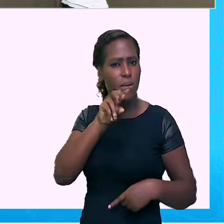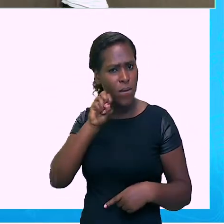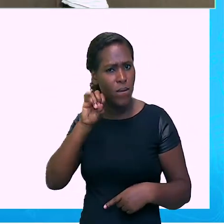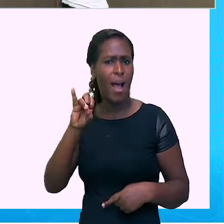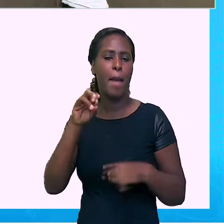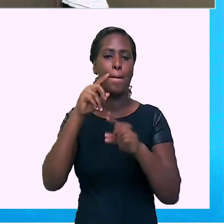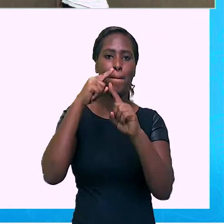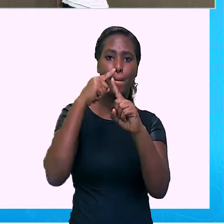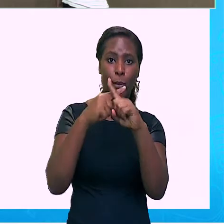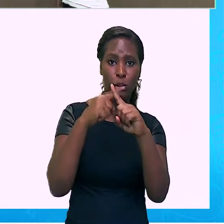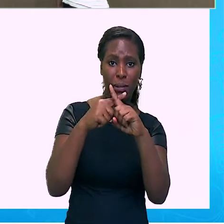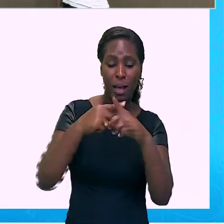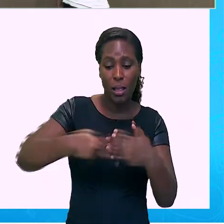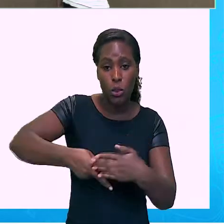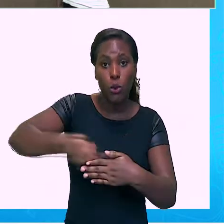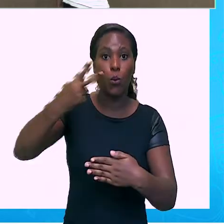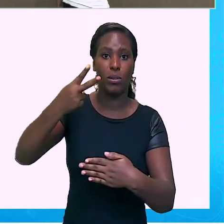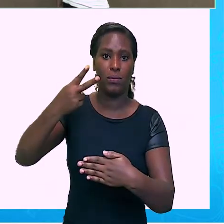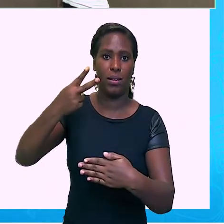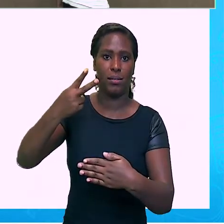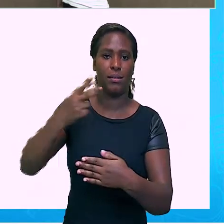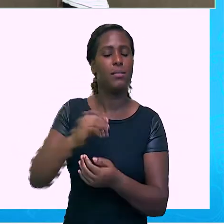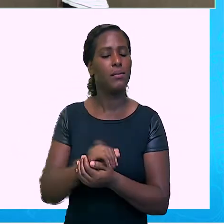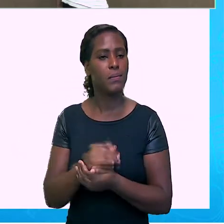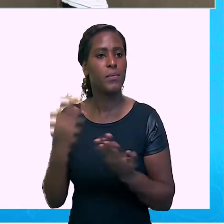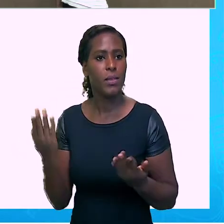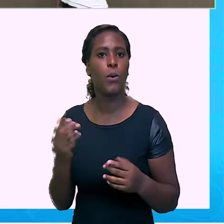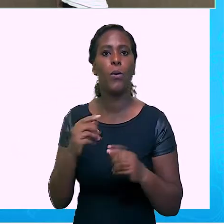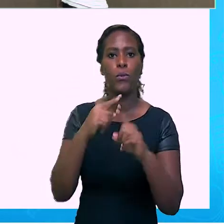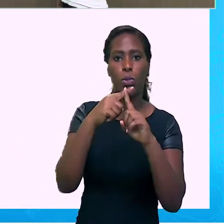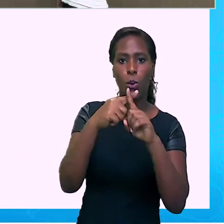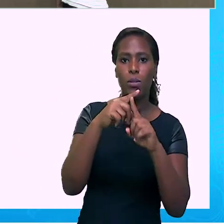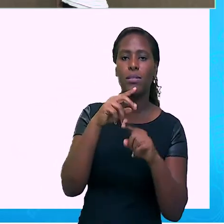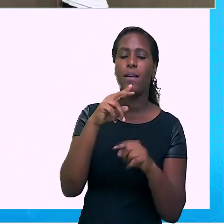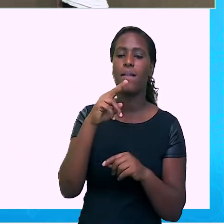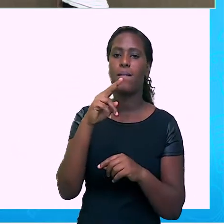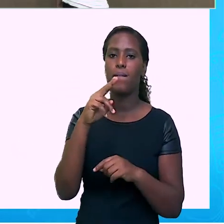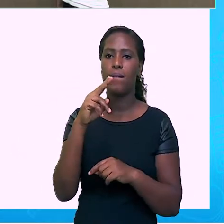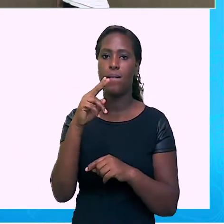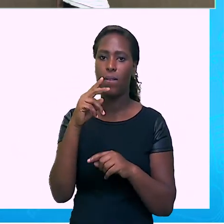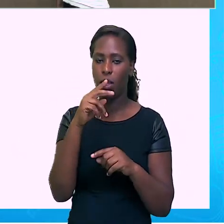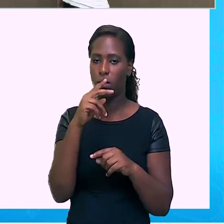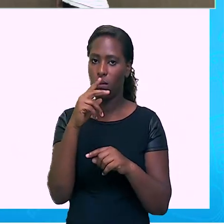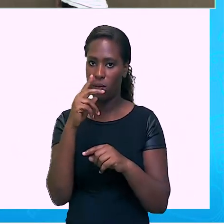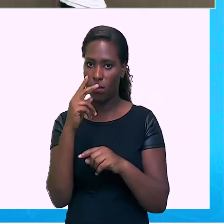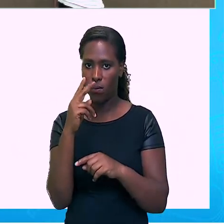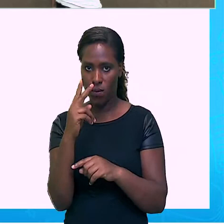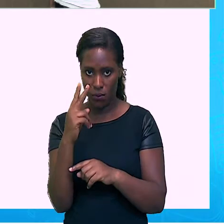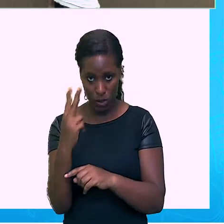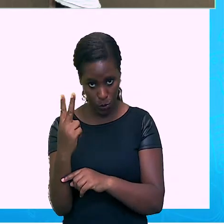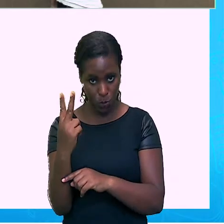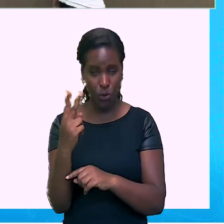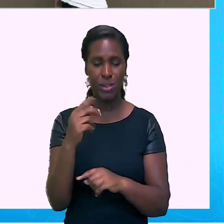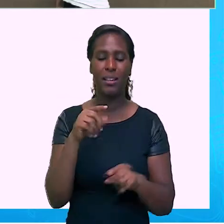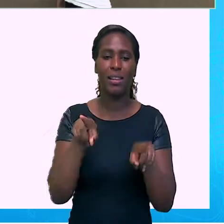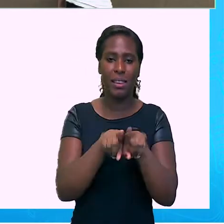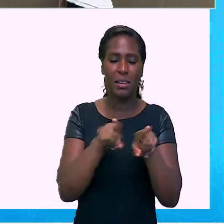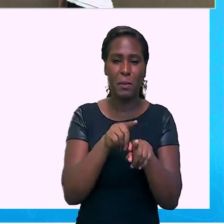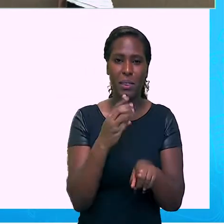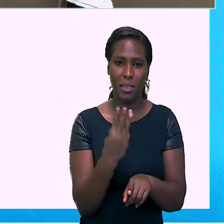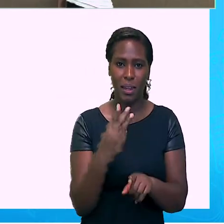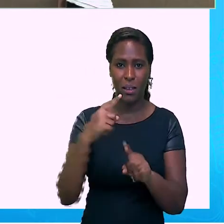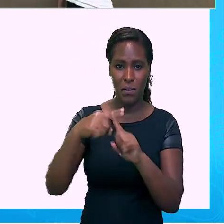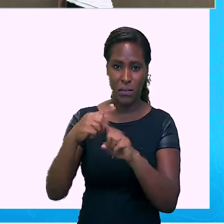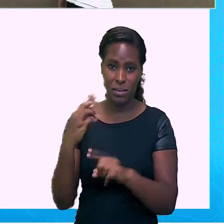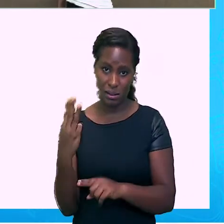Então vai ser 2 vezes 2 e 3 vezes 3. 2 vezes 2,